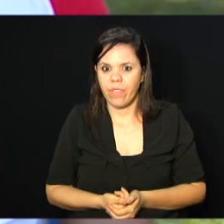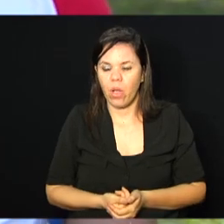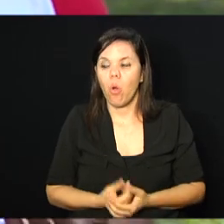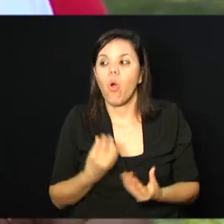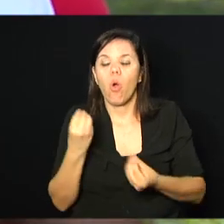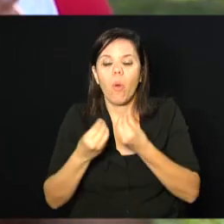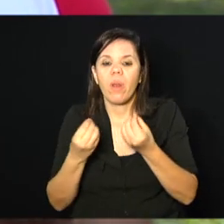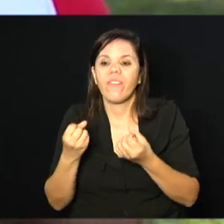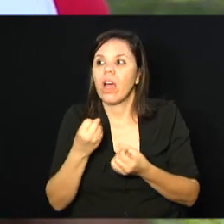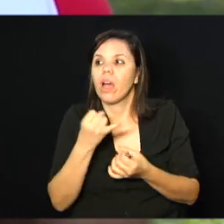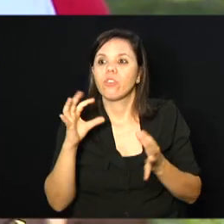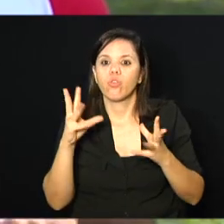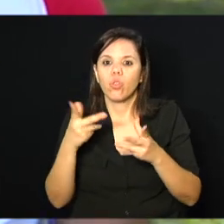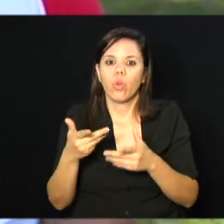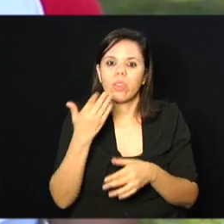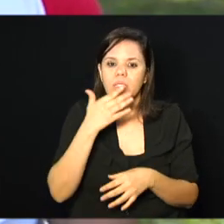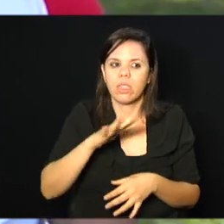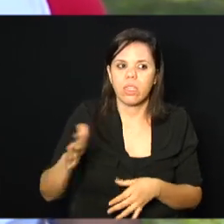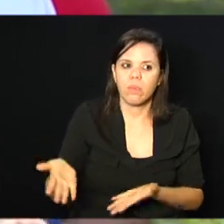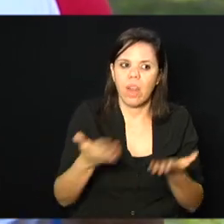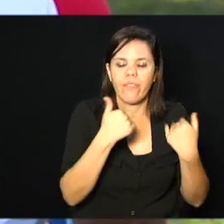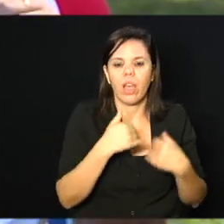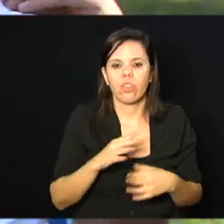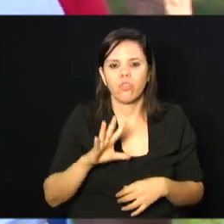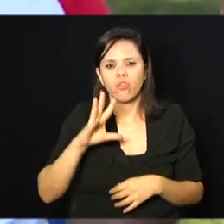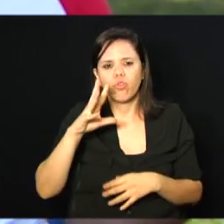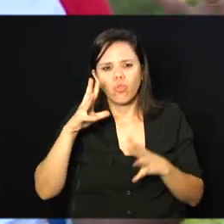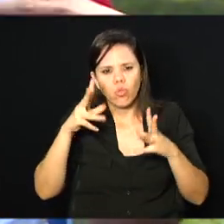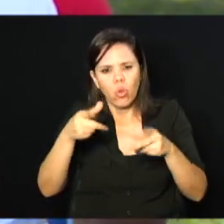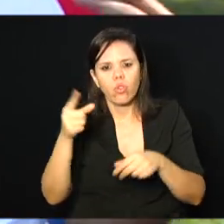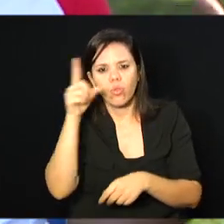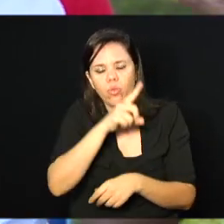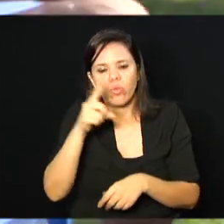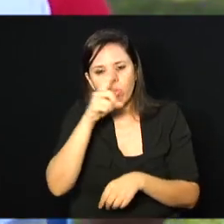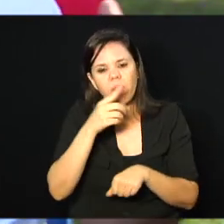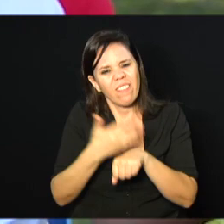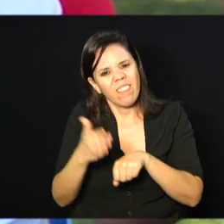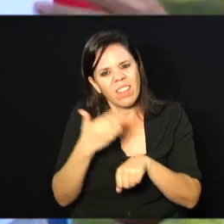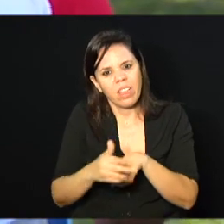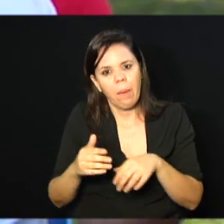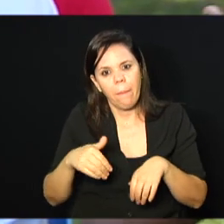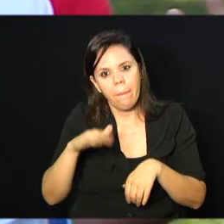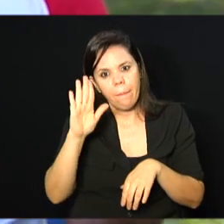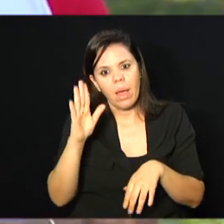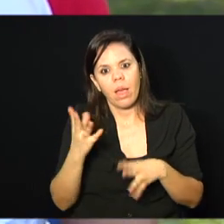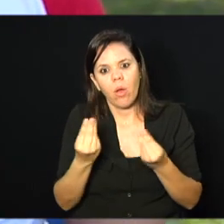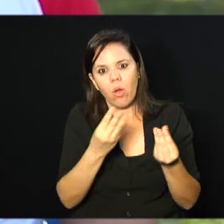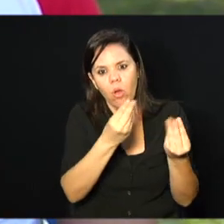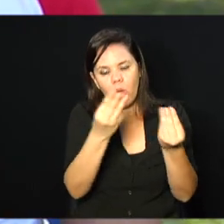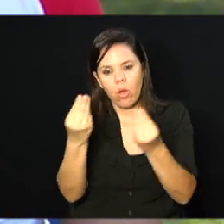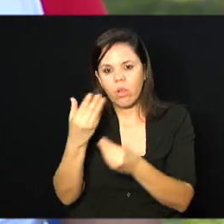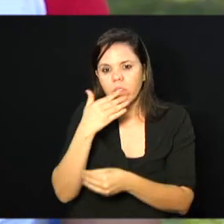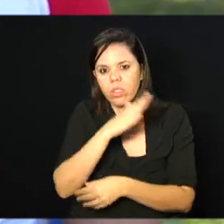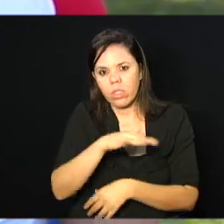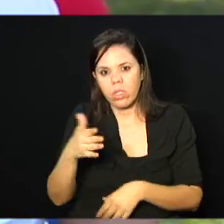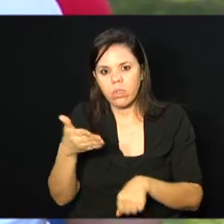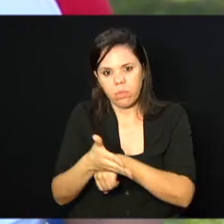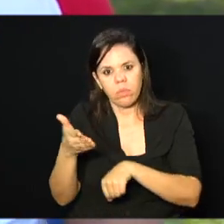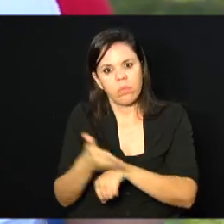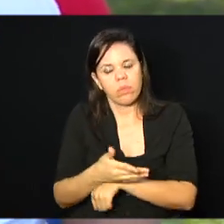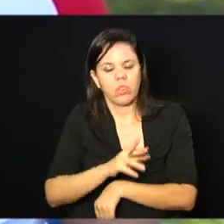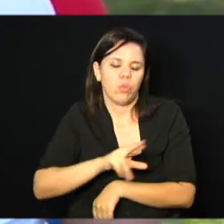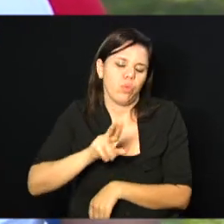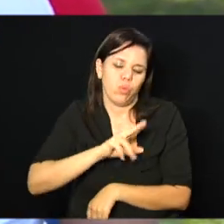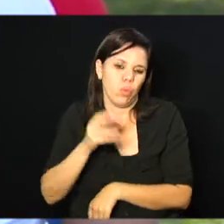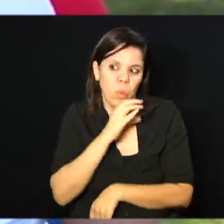treino. Então, o treino, todo domingo aqui no Taquarau, faz com que mais crianças possam participar. Não é uma corrida? Não.